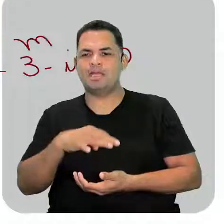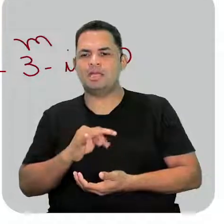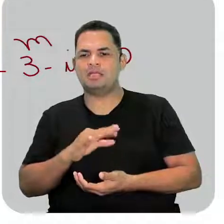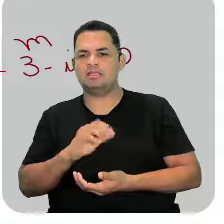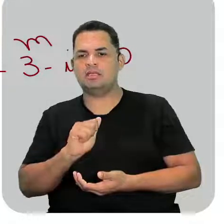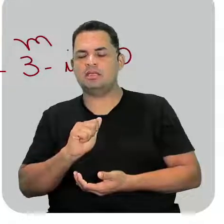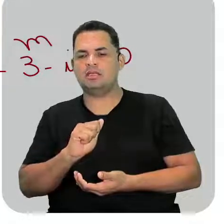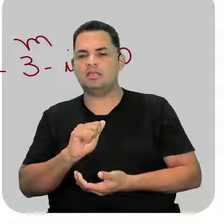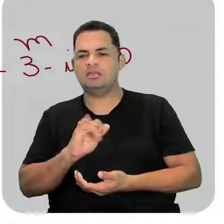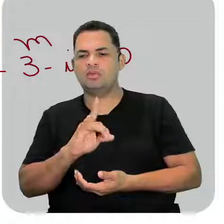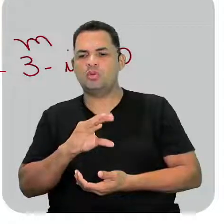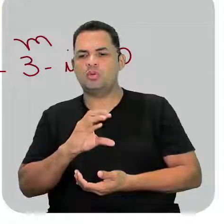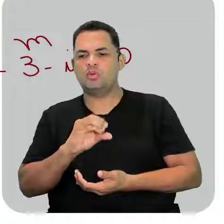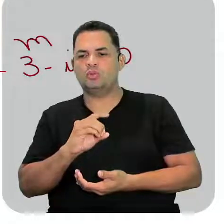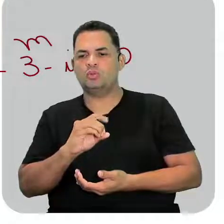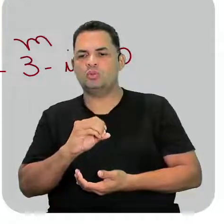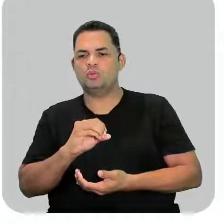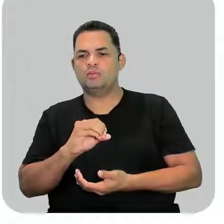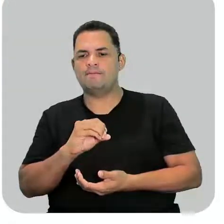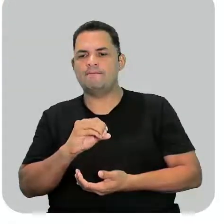iodo, benzeno.